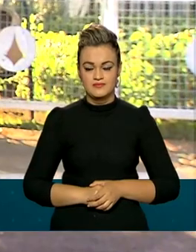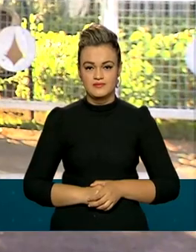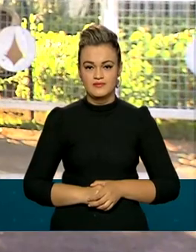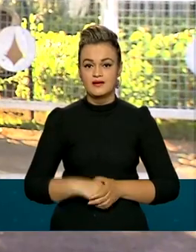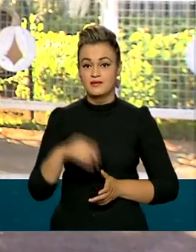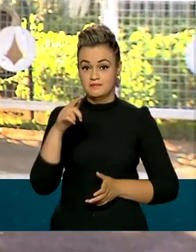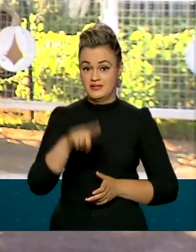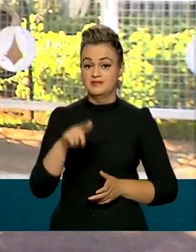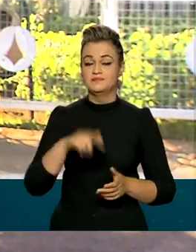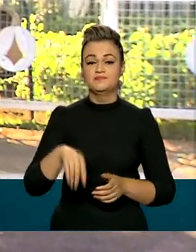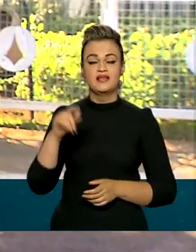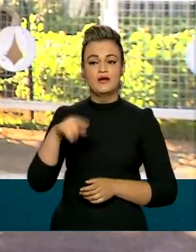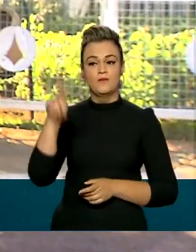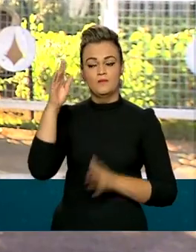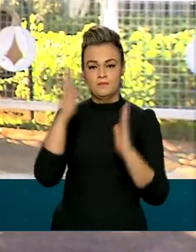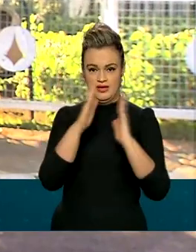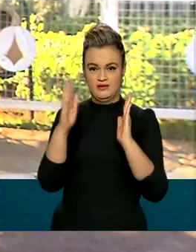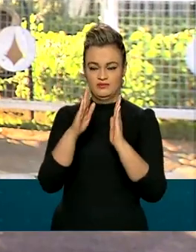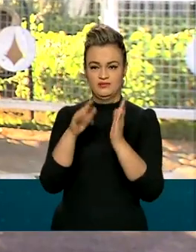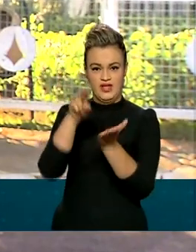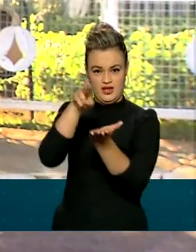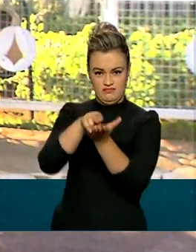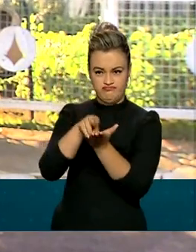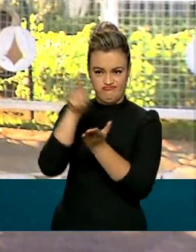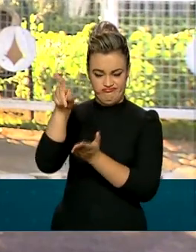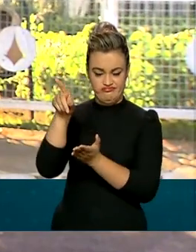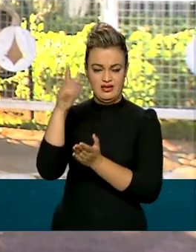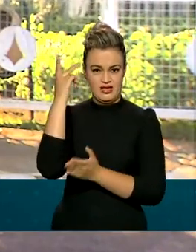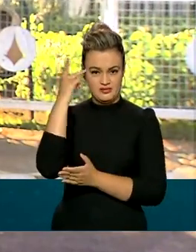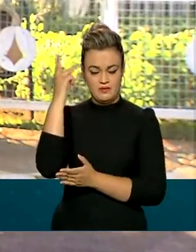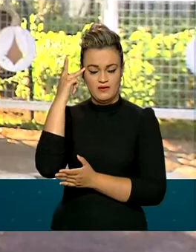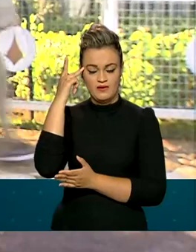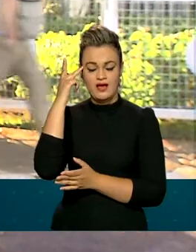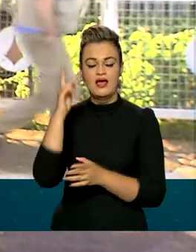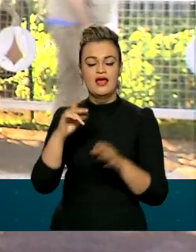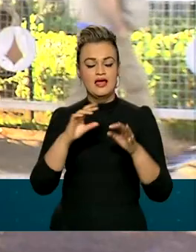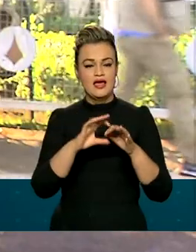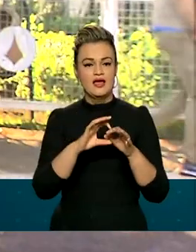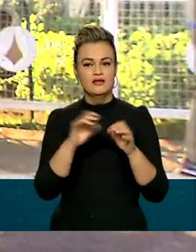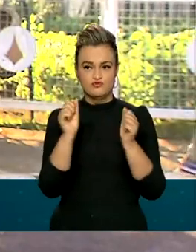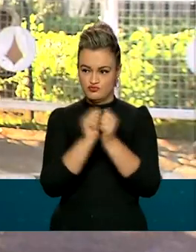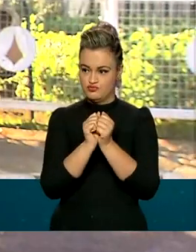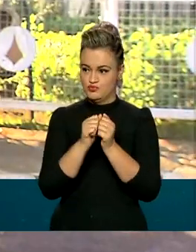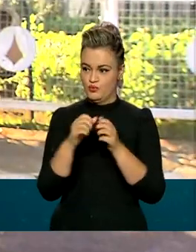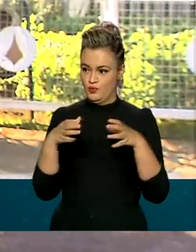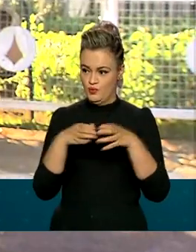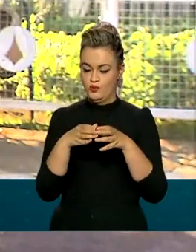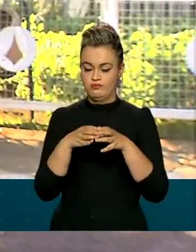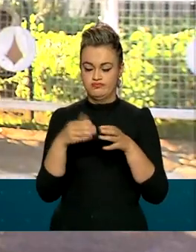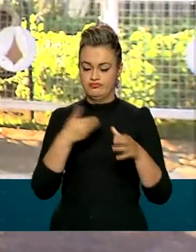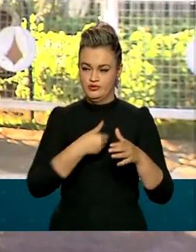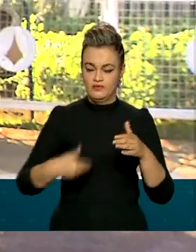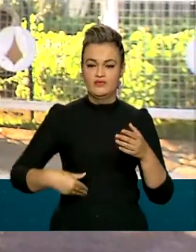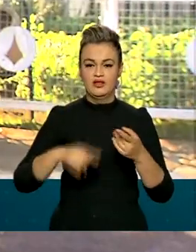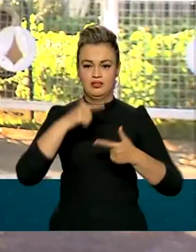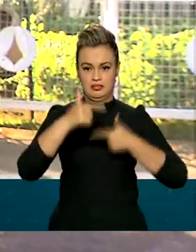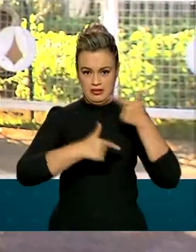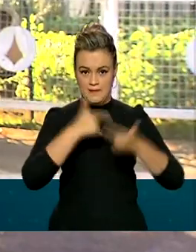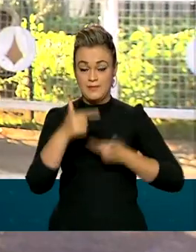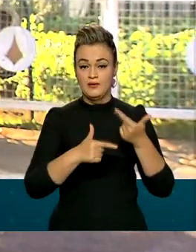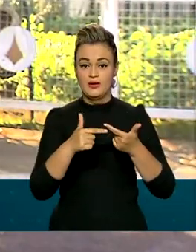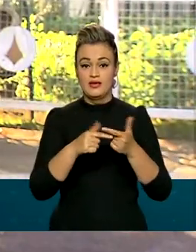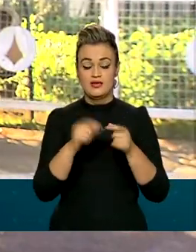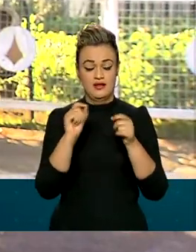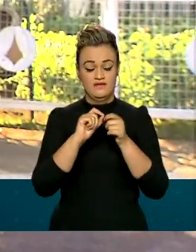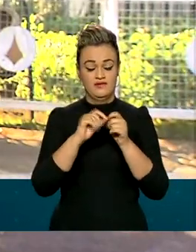Renata, nos dias de internação, o presidente Jair Bolsonaro despachou do hospital juntamente com a equipe de governo. Inclusive, um decreto assinado por